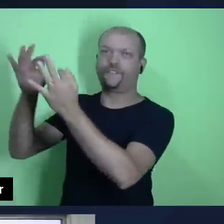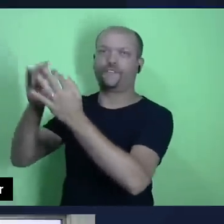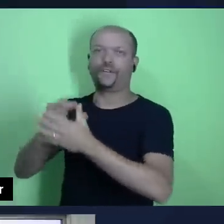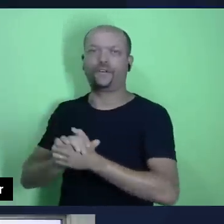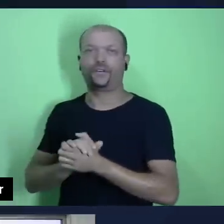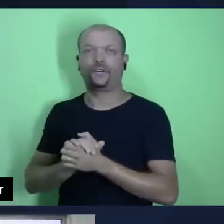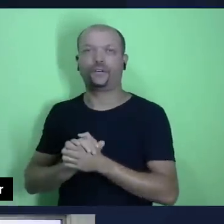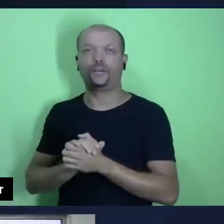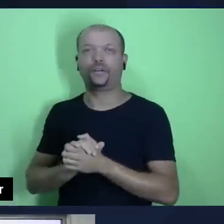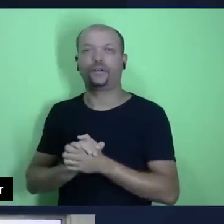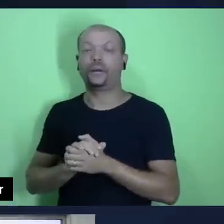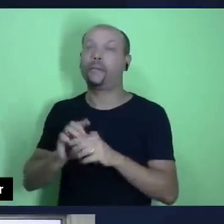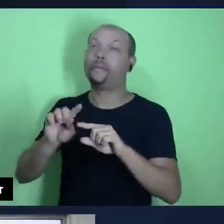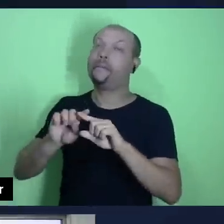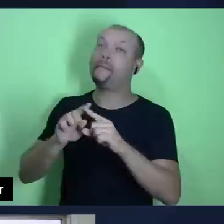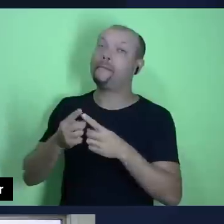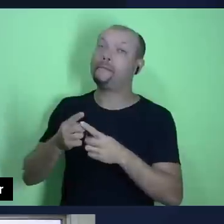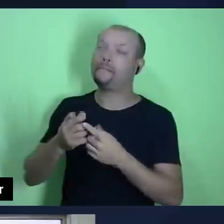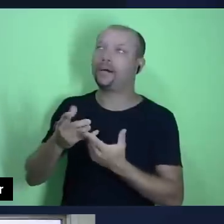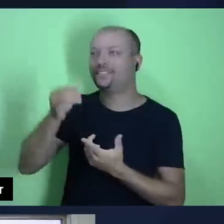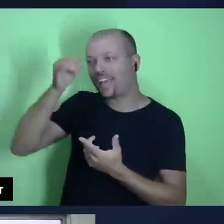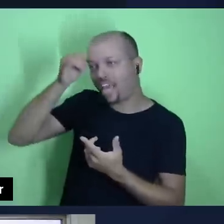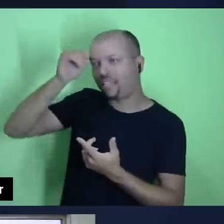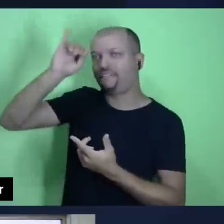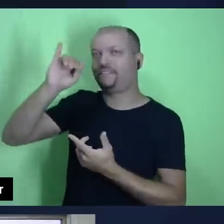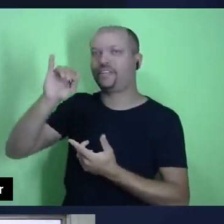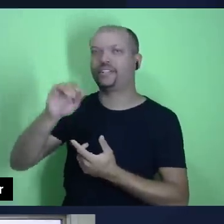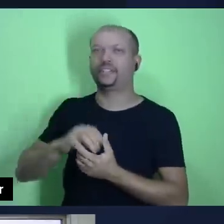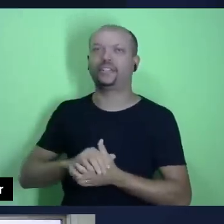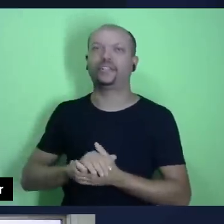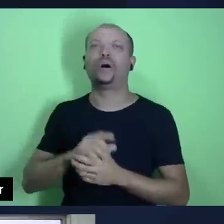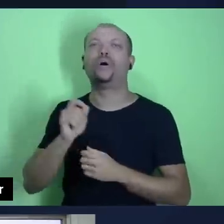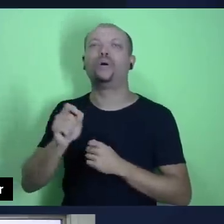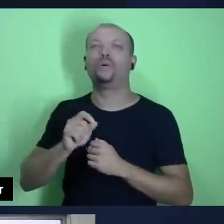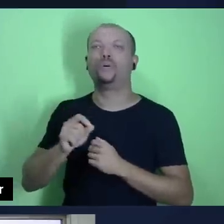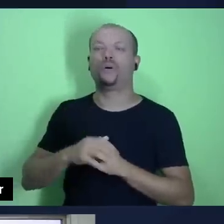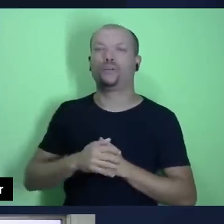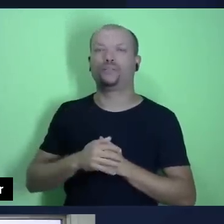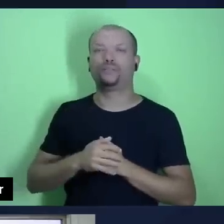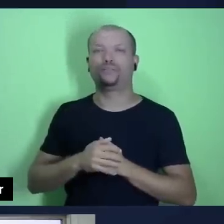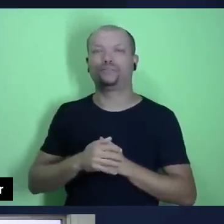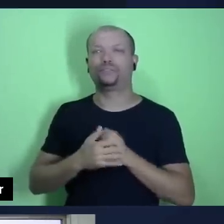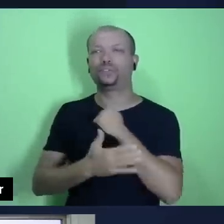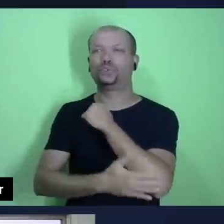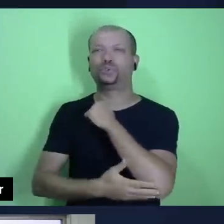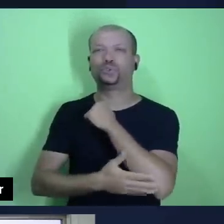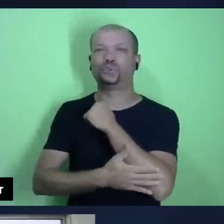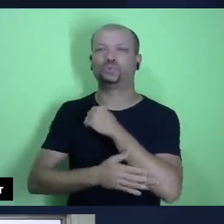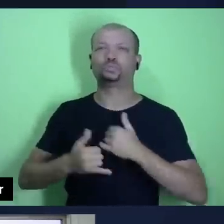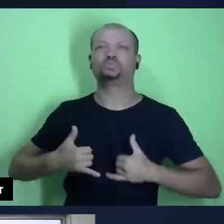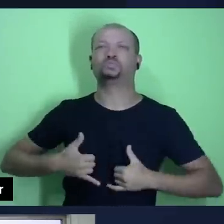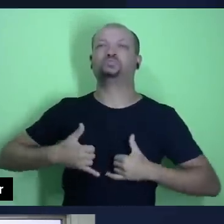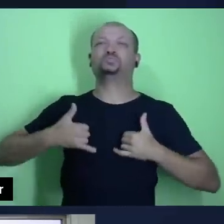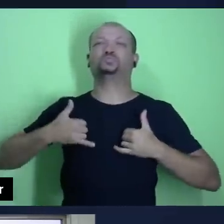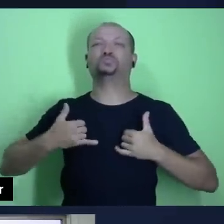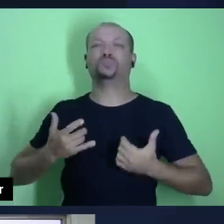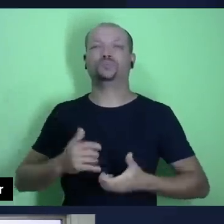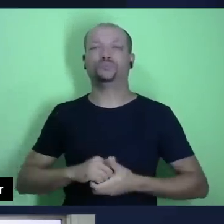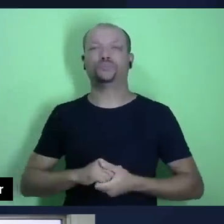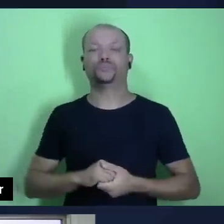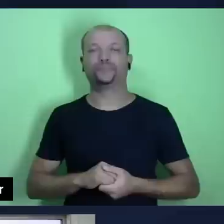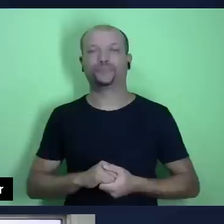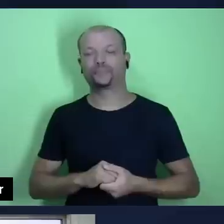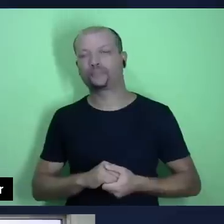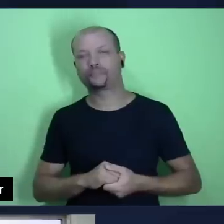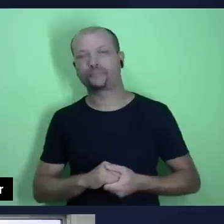rejeita o egoísmo? E uma segunda pergunta, o Salmo cento e dezesseis de doze a quatorze, traz